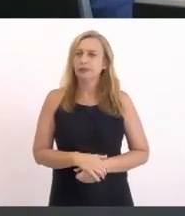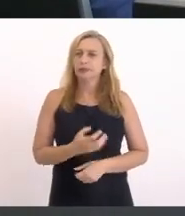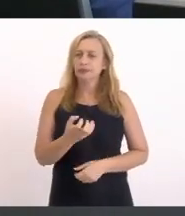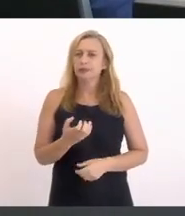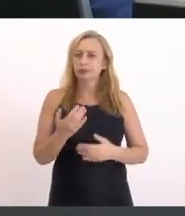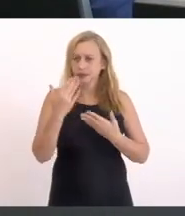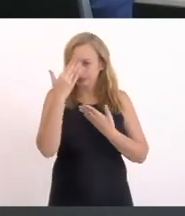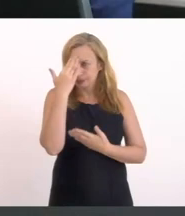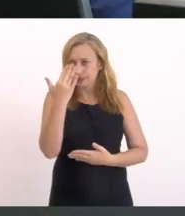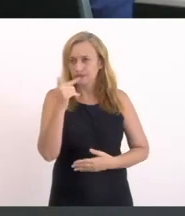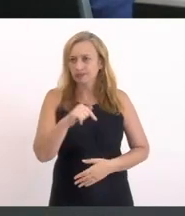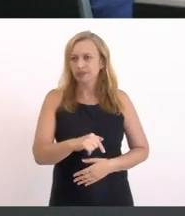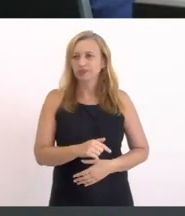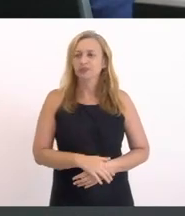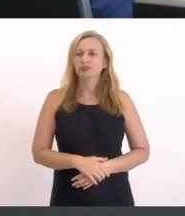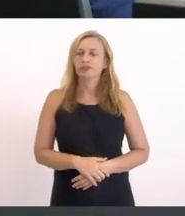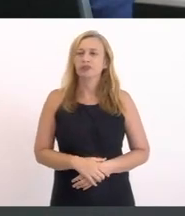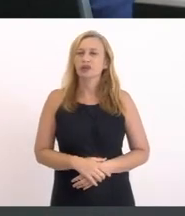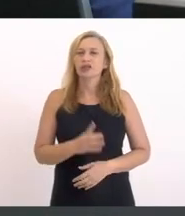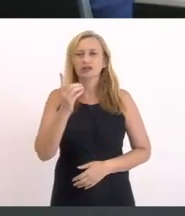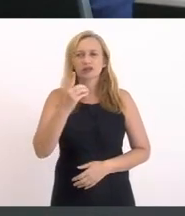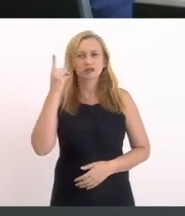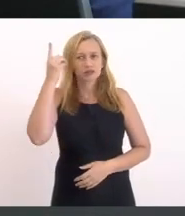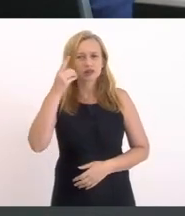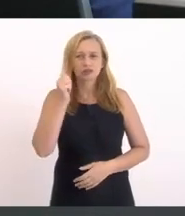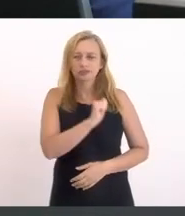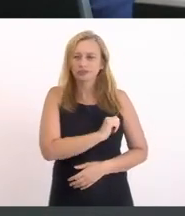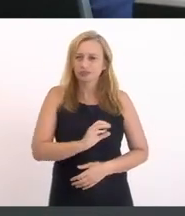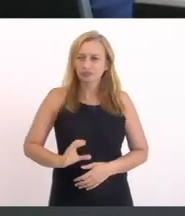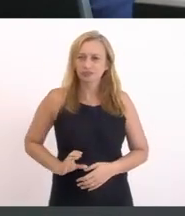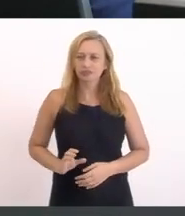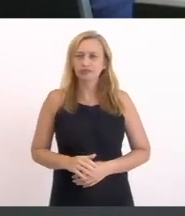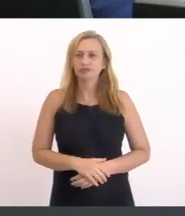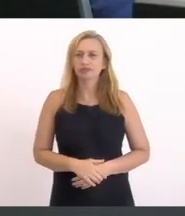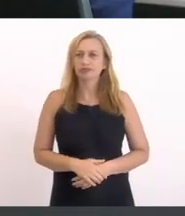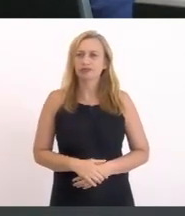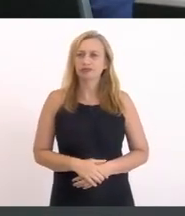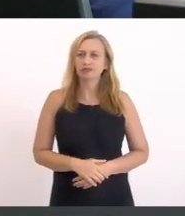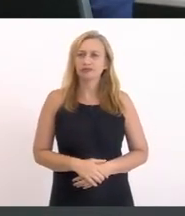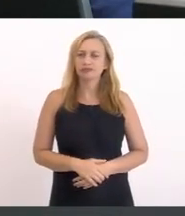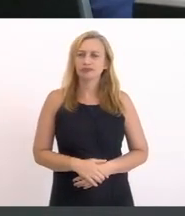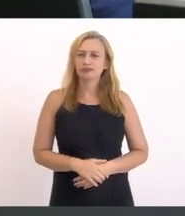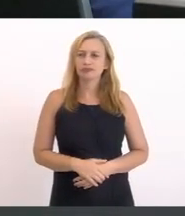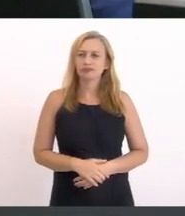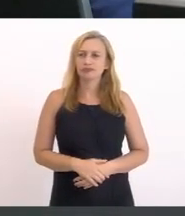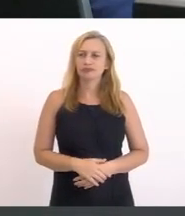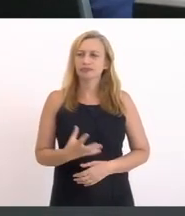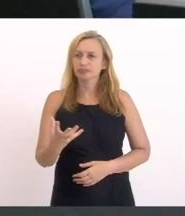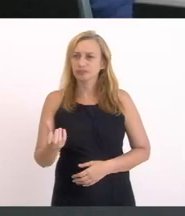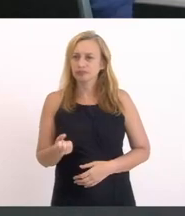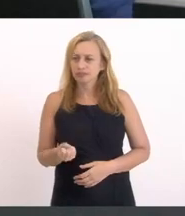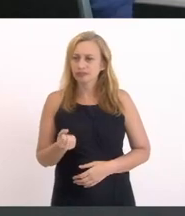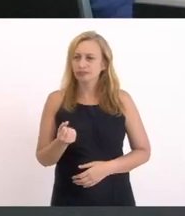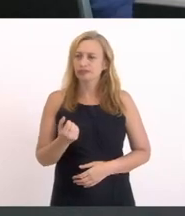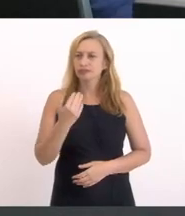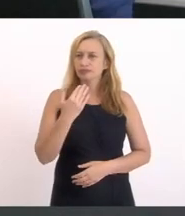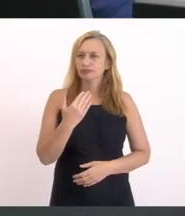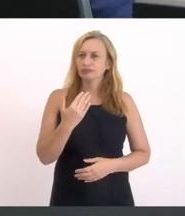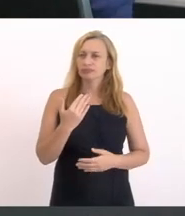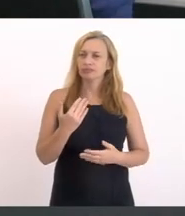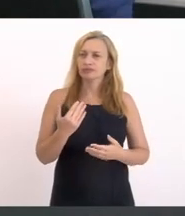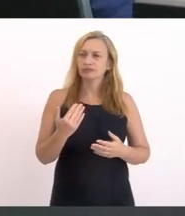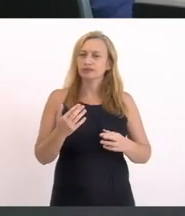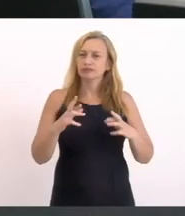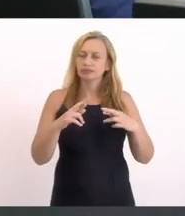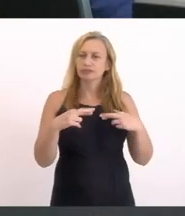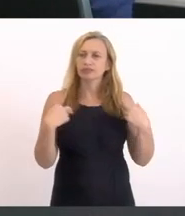agradecer aqui O deputado André Siciliano Por ter atendido A solicitação Do deputado Gustavo Schmidt Para a realização